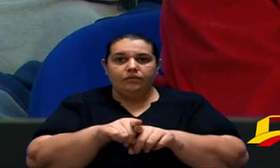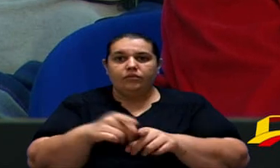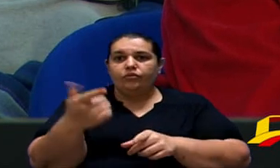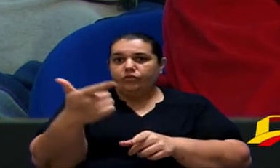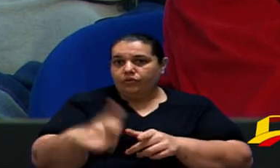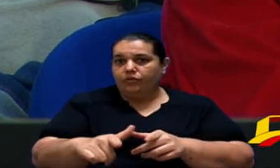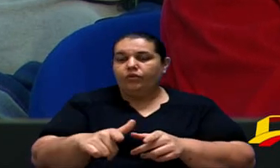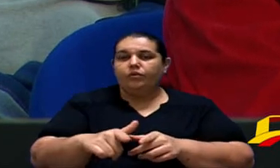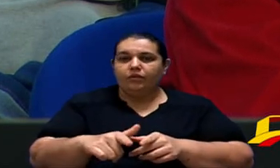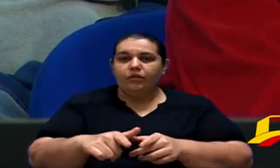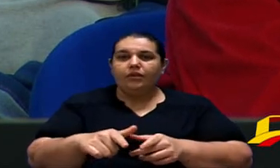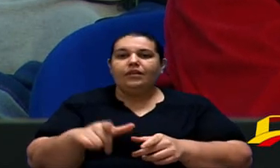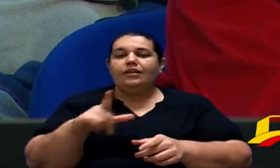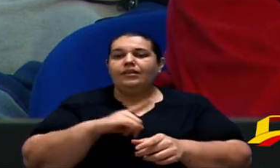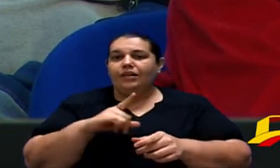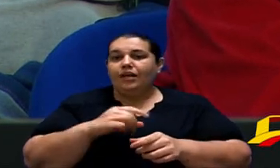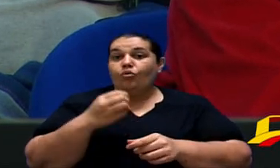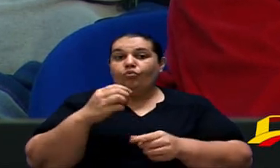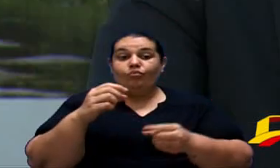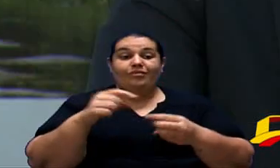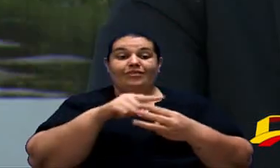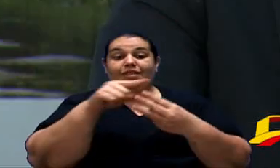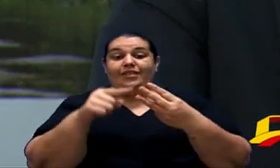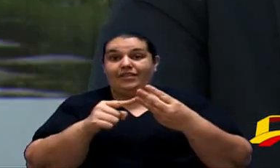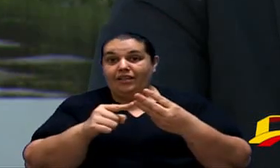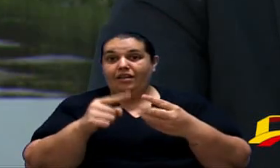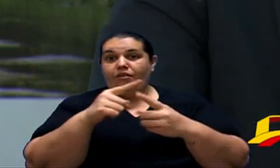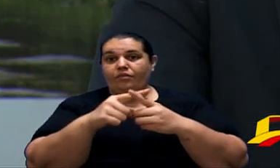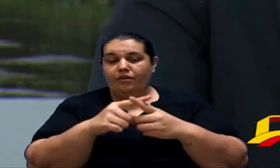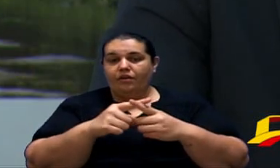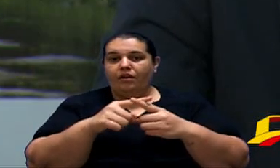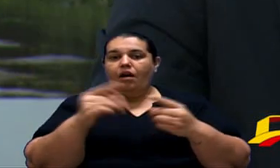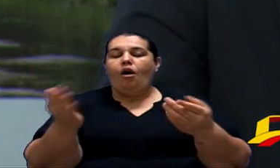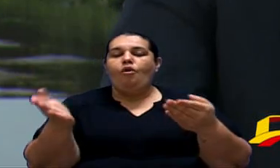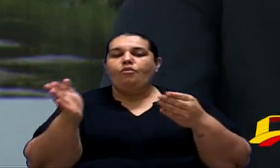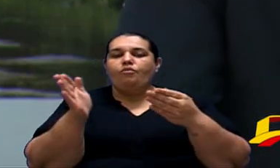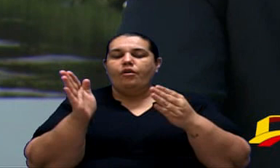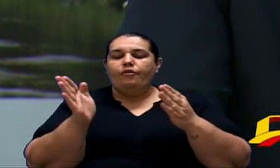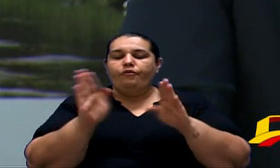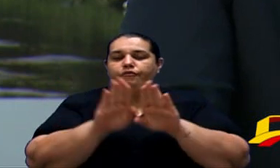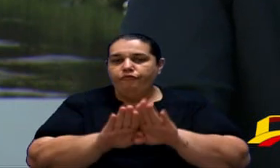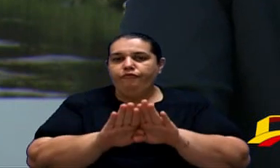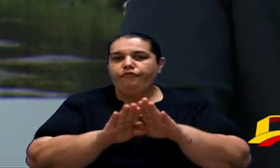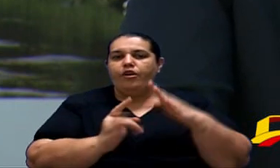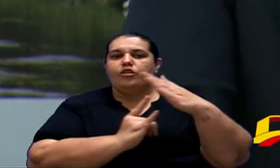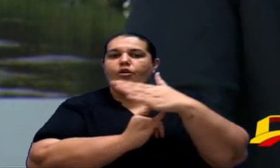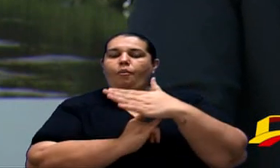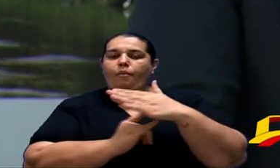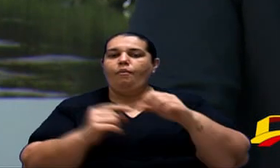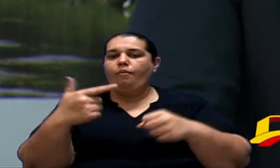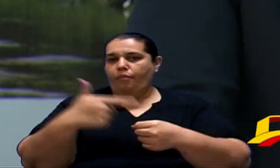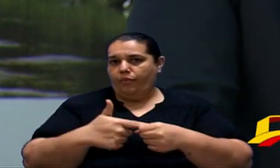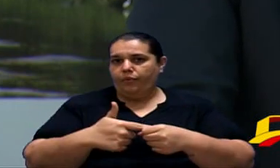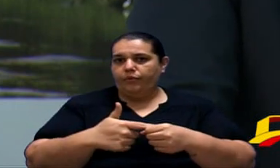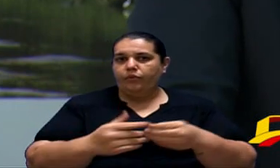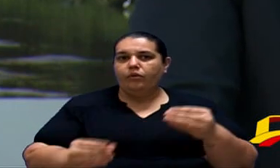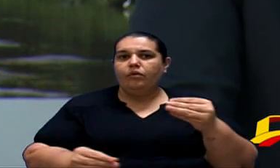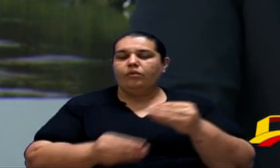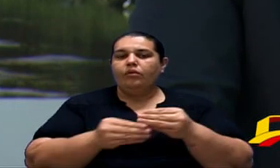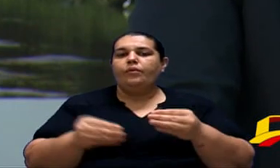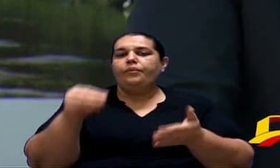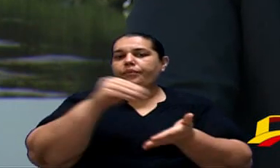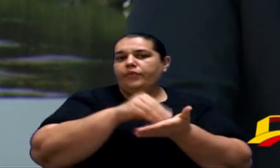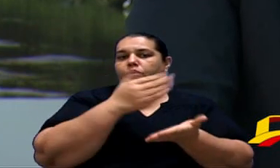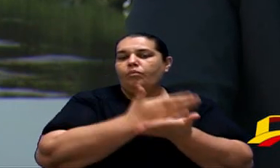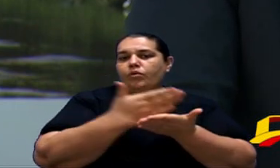constatação do terceiro descumprimento no fechamento do posto. Essa lei foi implementada em 12 de janeiro de